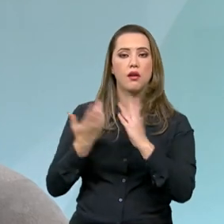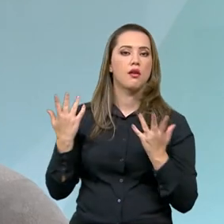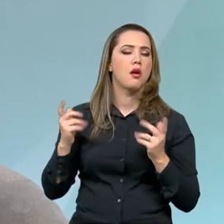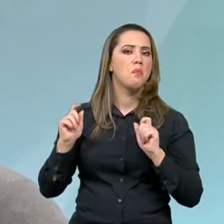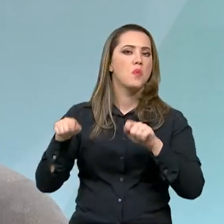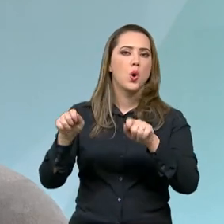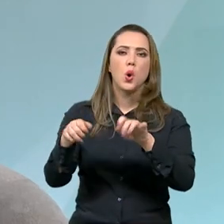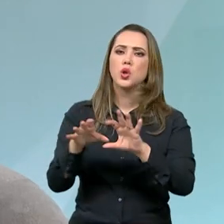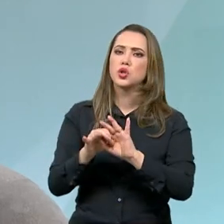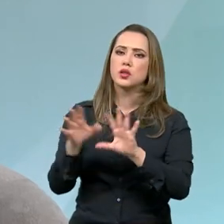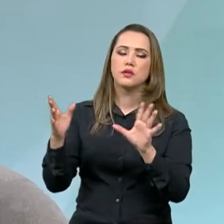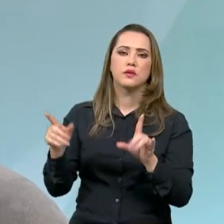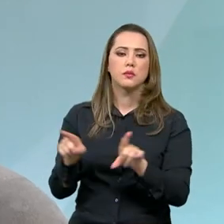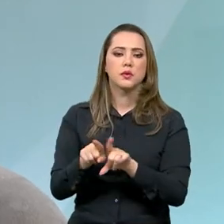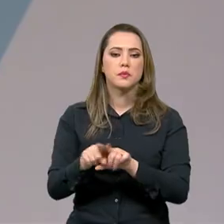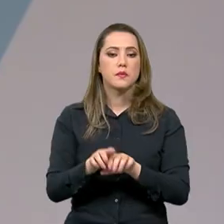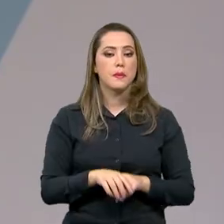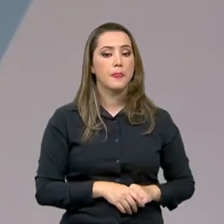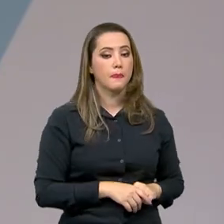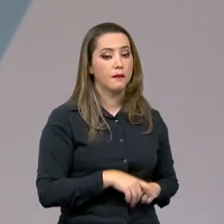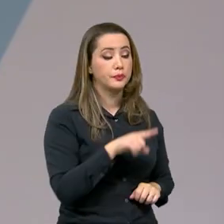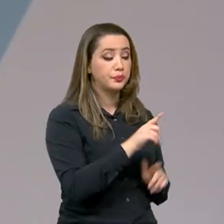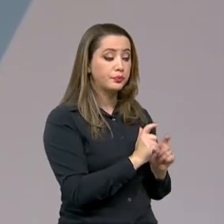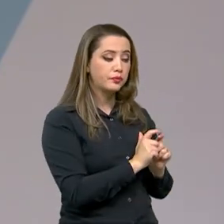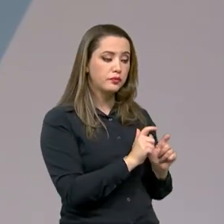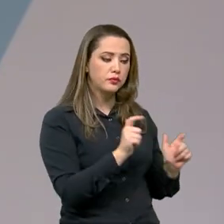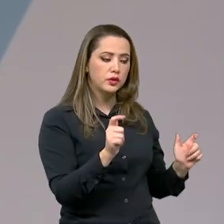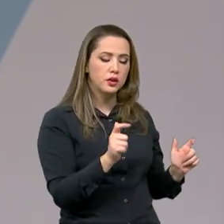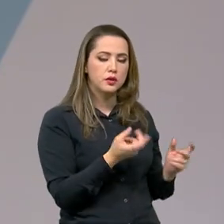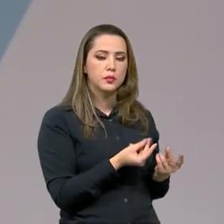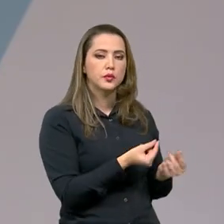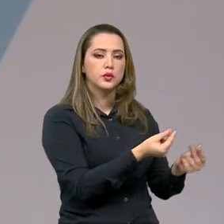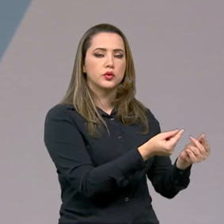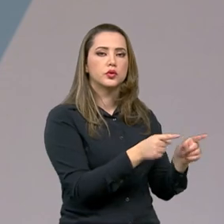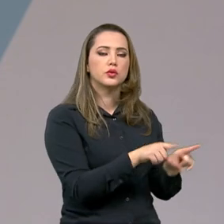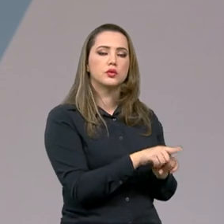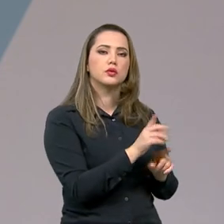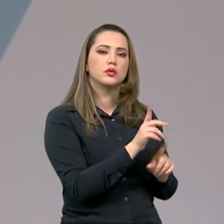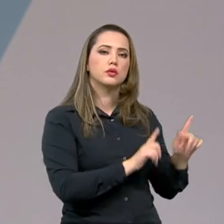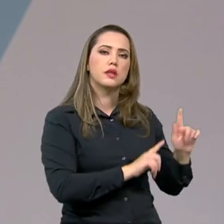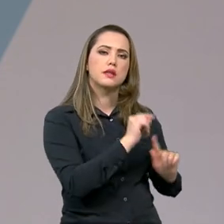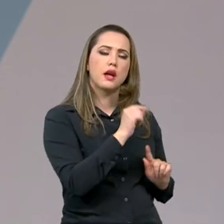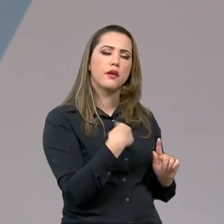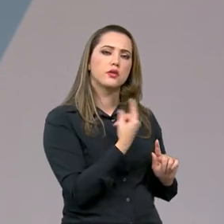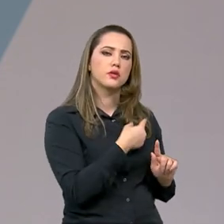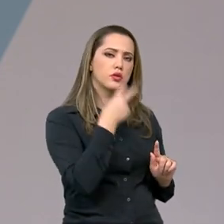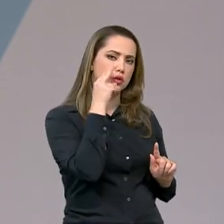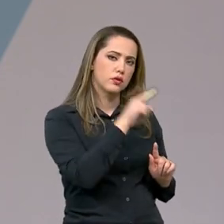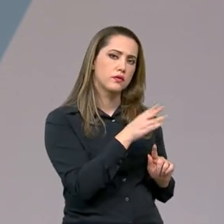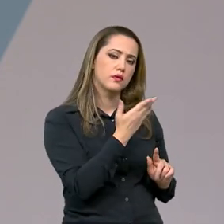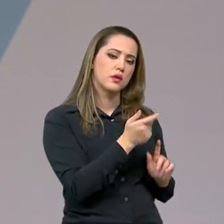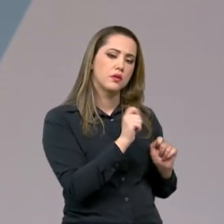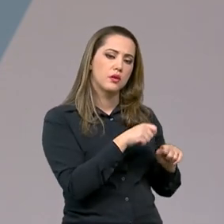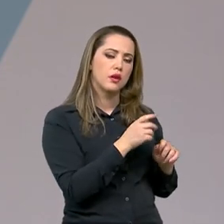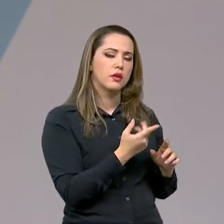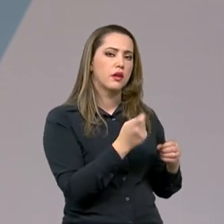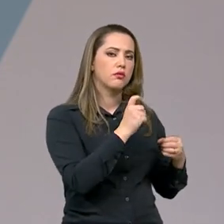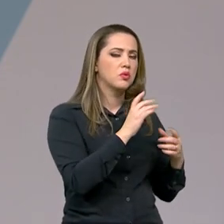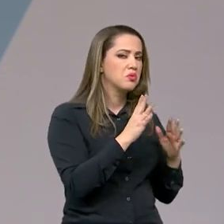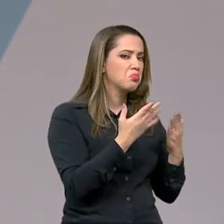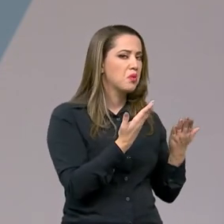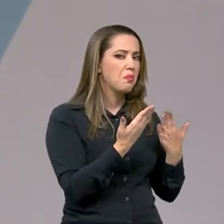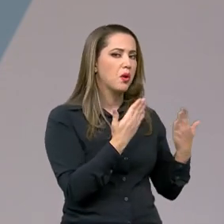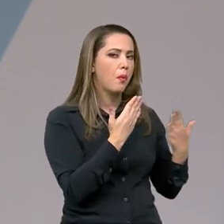energia fotovoltaica na Esse aumento de operações de volume de recursos nesse recorte que nós falamos tem a ver com a recuperação da economia